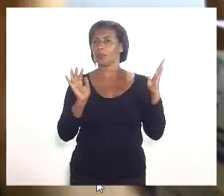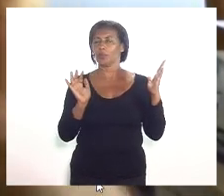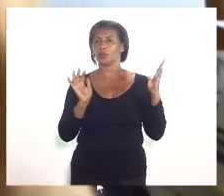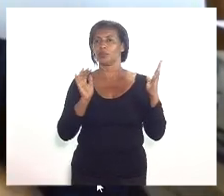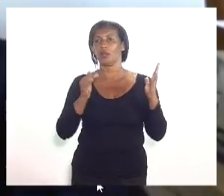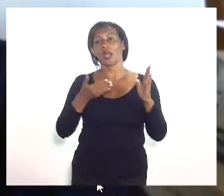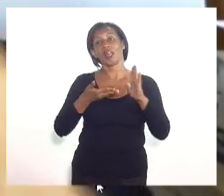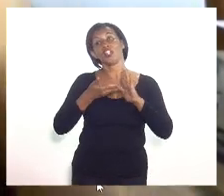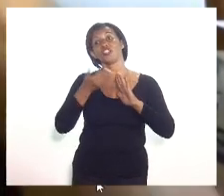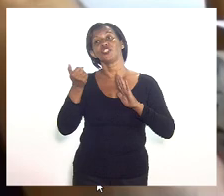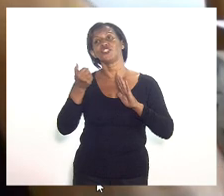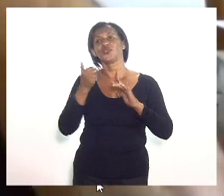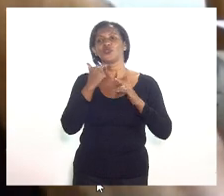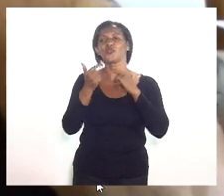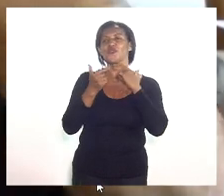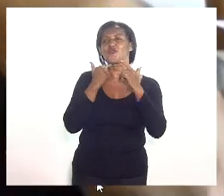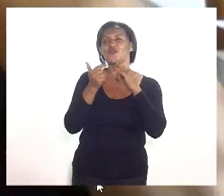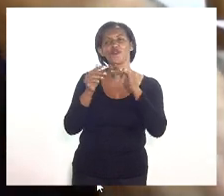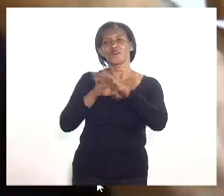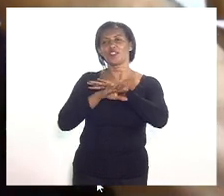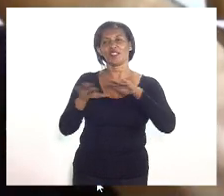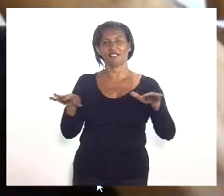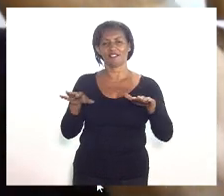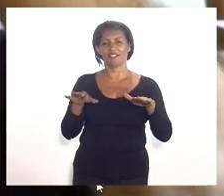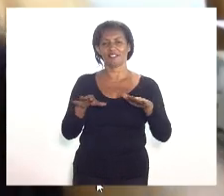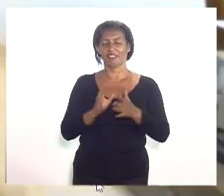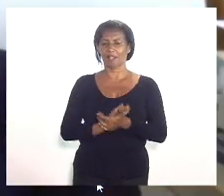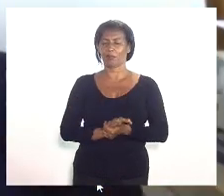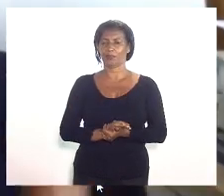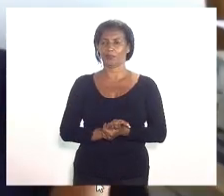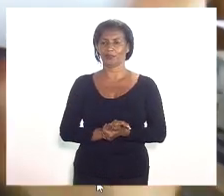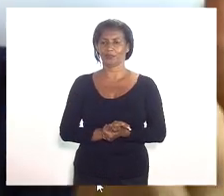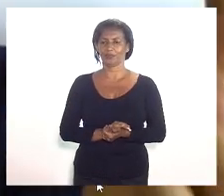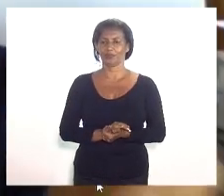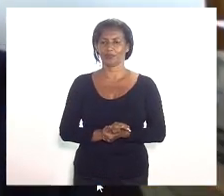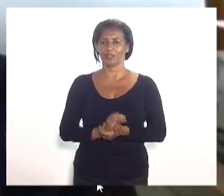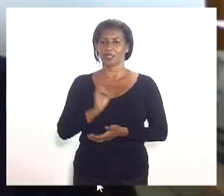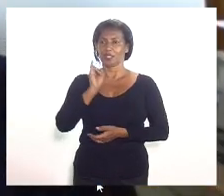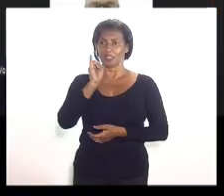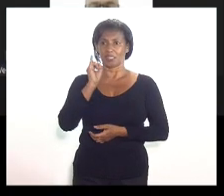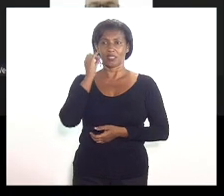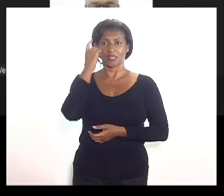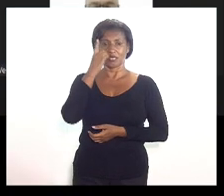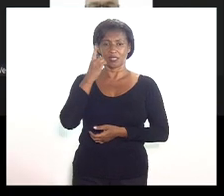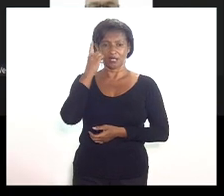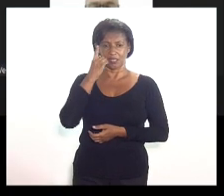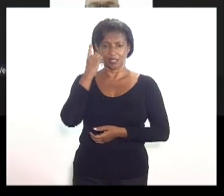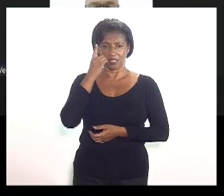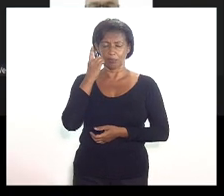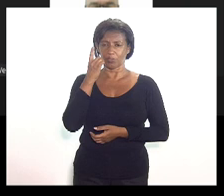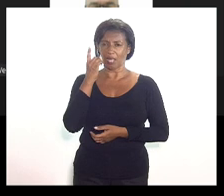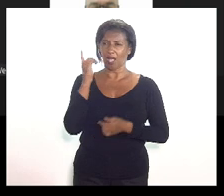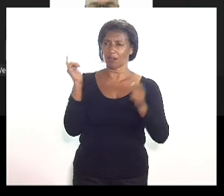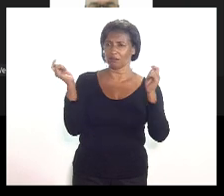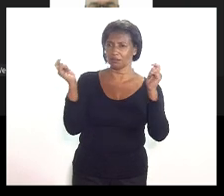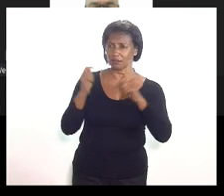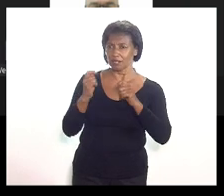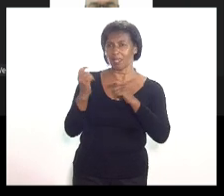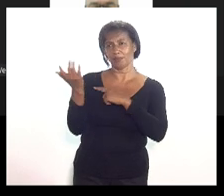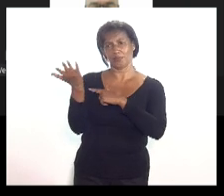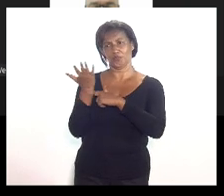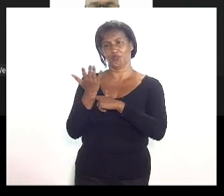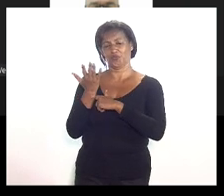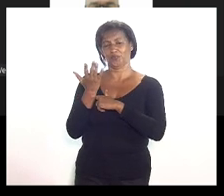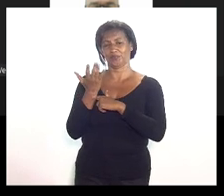Regiane e que o Flávio Serafini, no meu entendimento, robusteceu. Se o deputado Márcio Pacheco puder acudir,